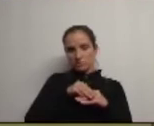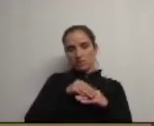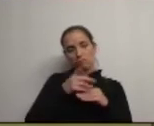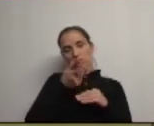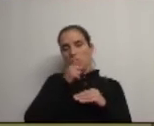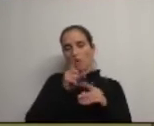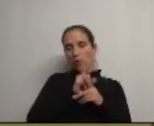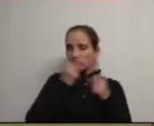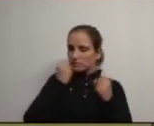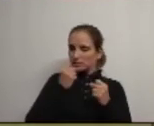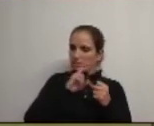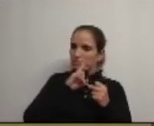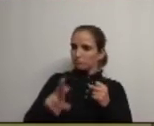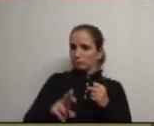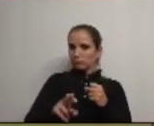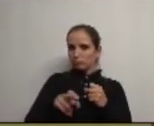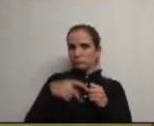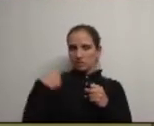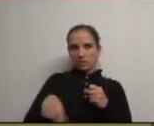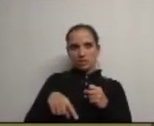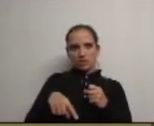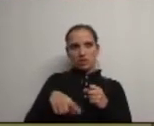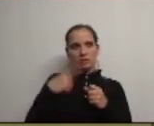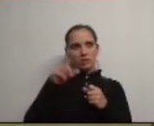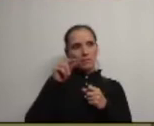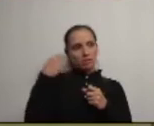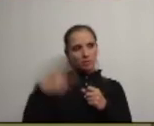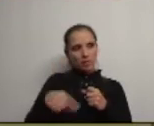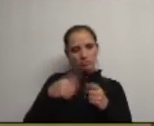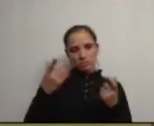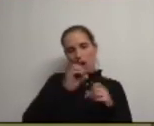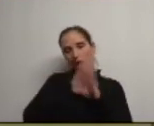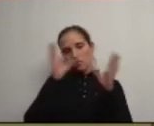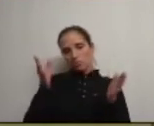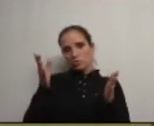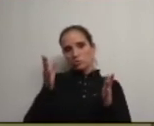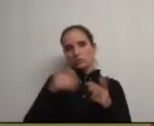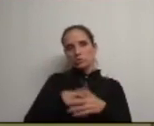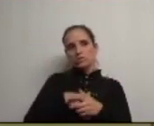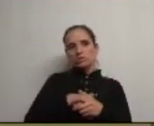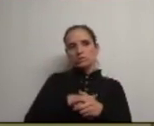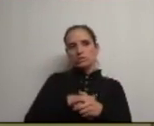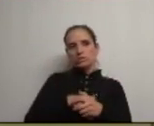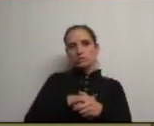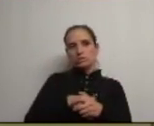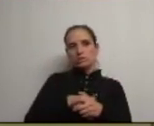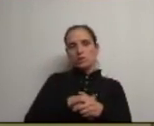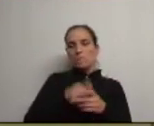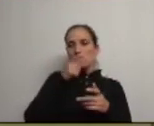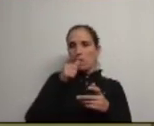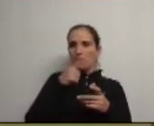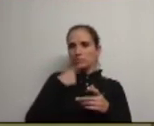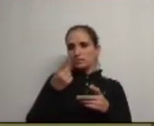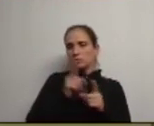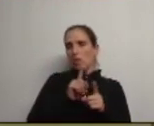forte a dizer nisto e terá também obviamente uma a palavra a dizer